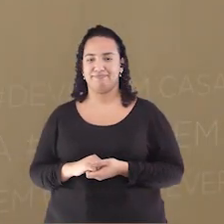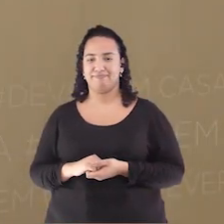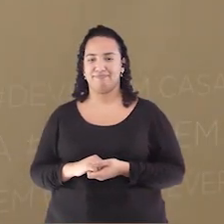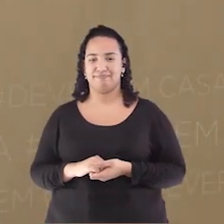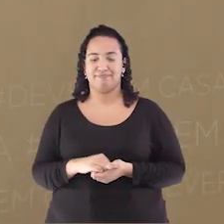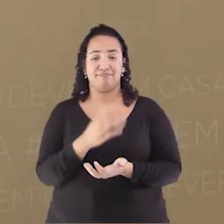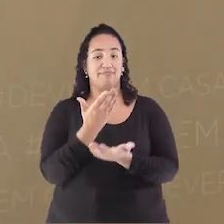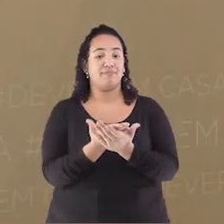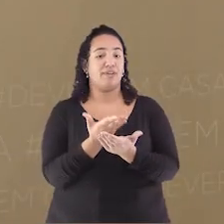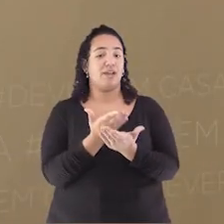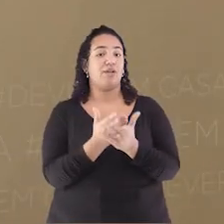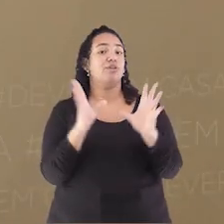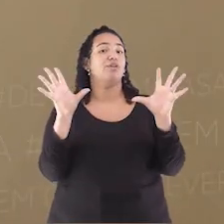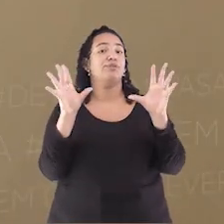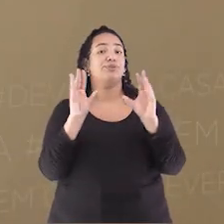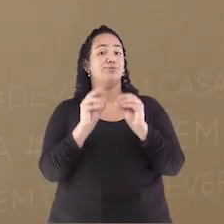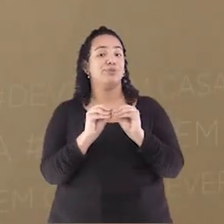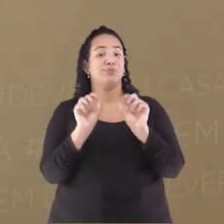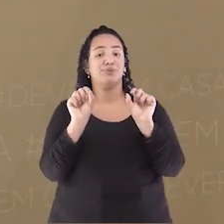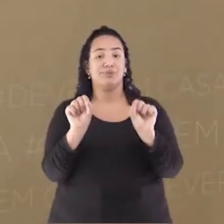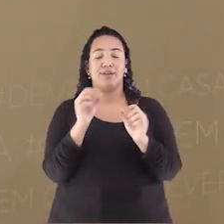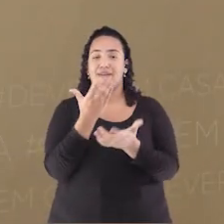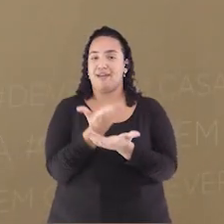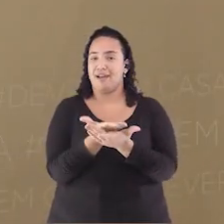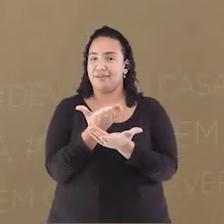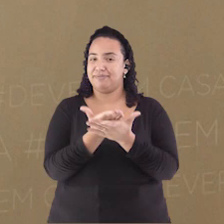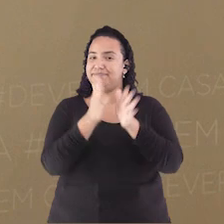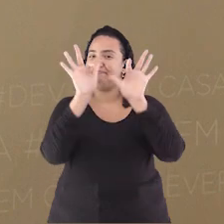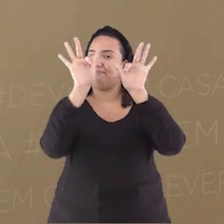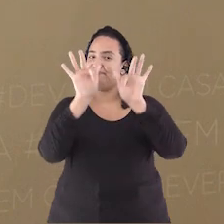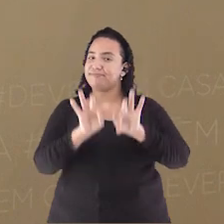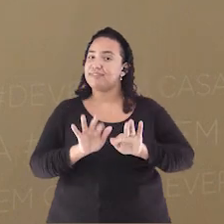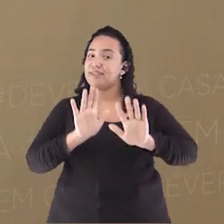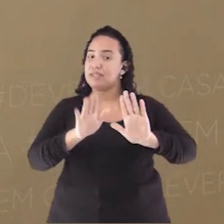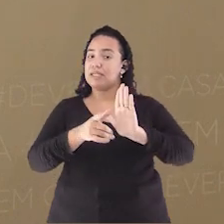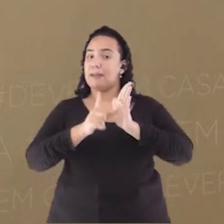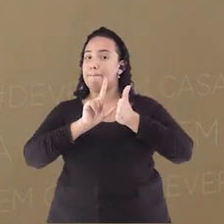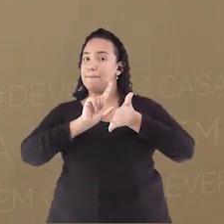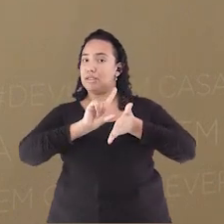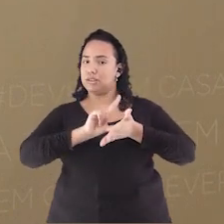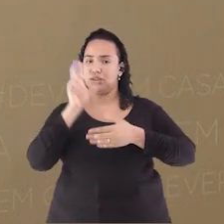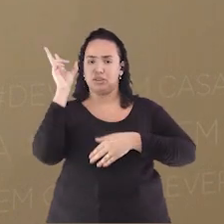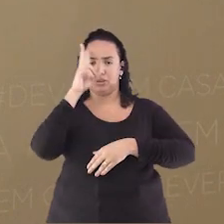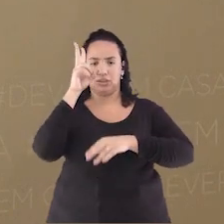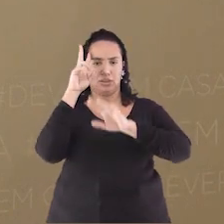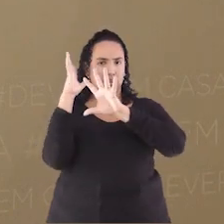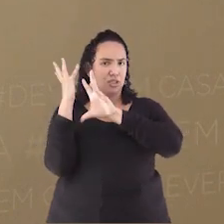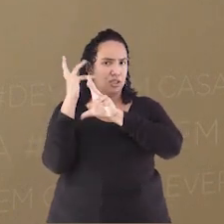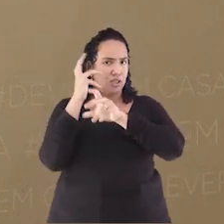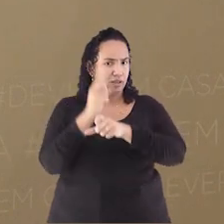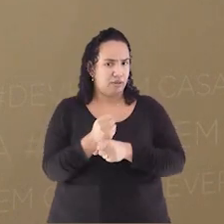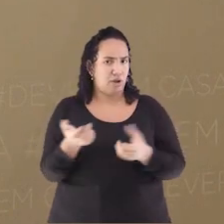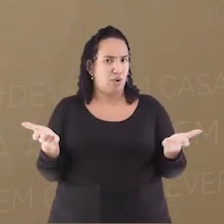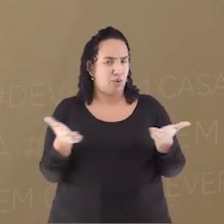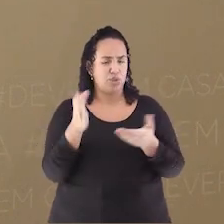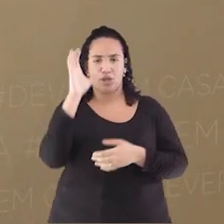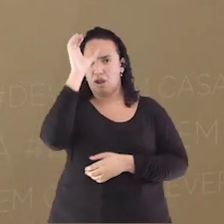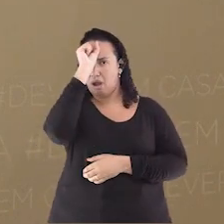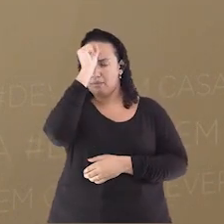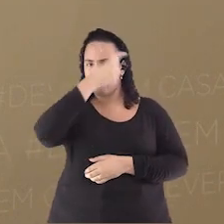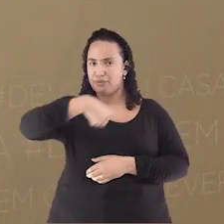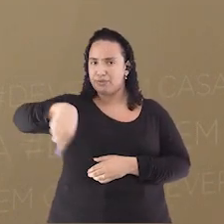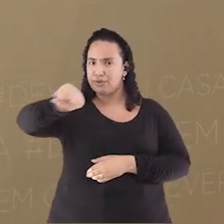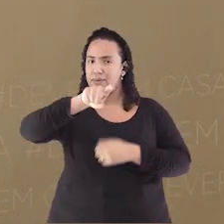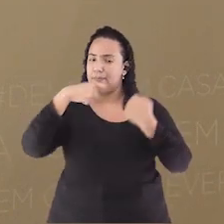Resumo da aula Nossa aula Está chegando ao fim Mas antes de relembrar O que aprendemos hoje Você